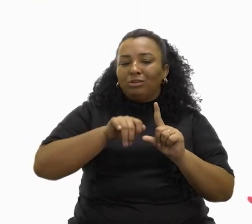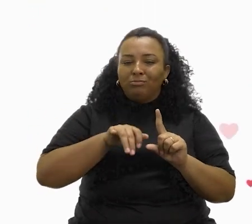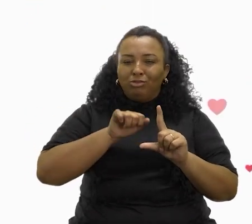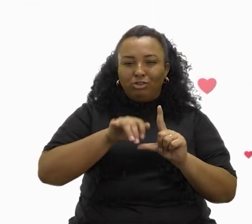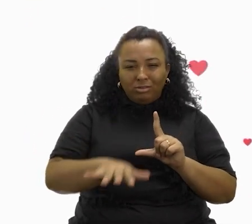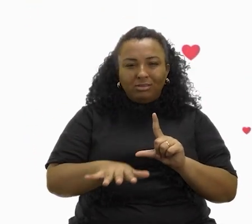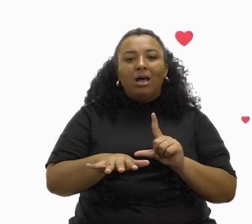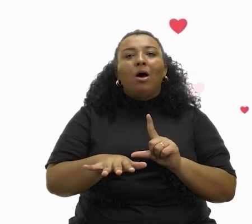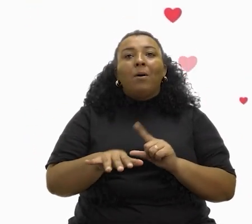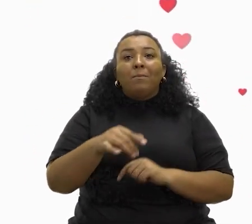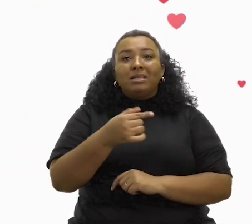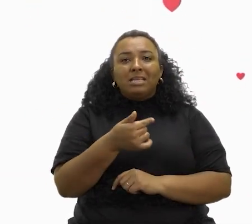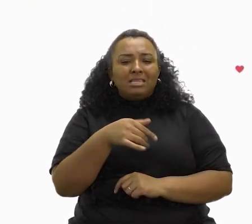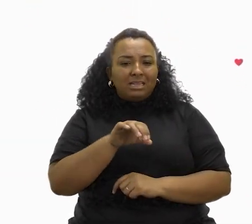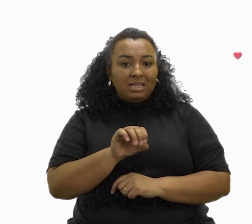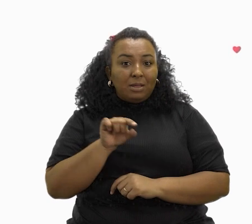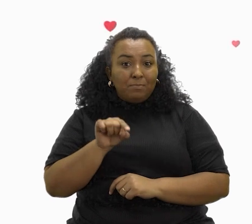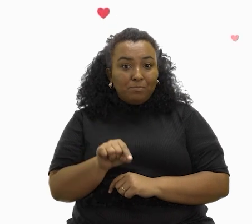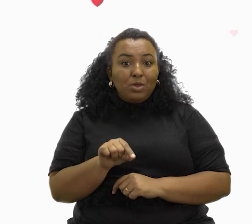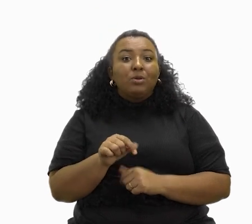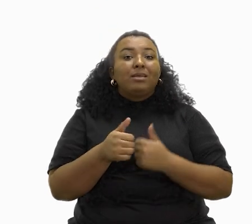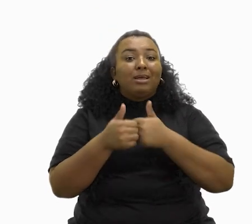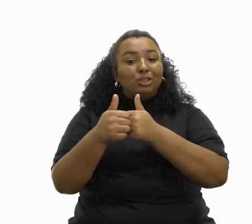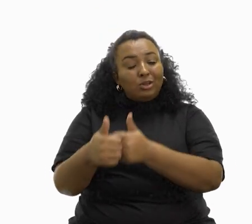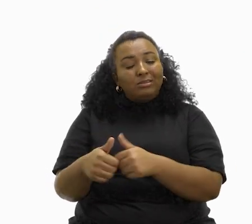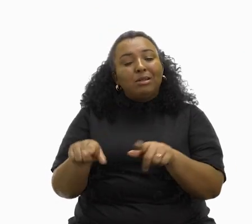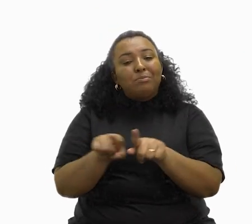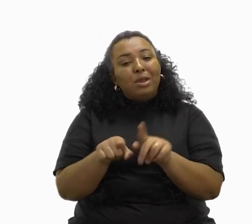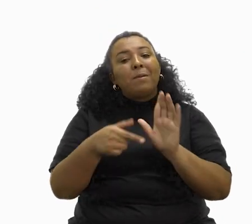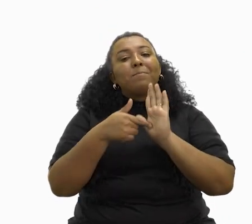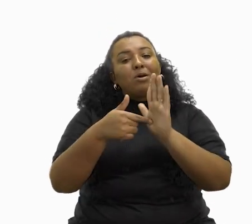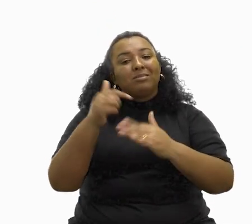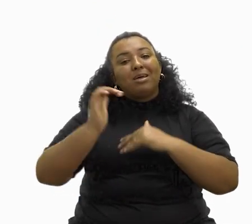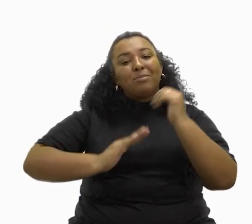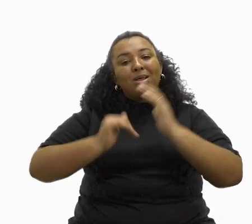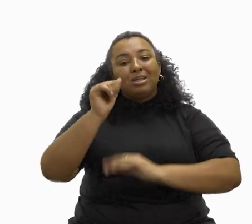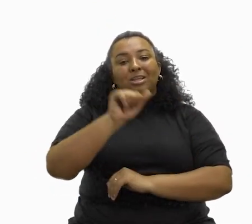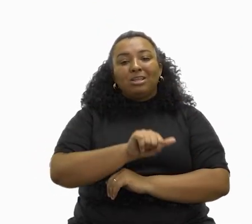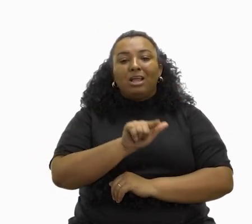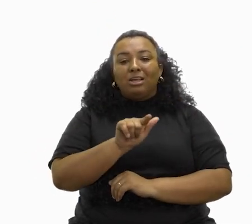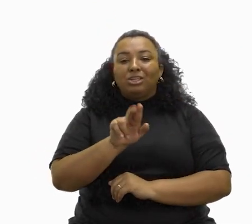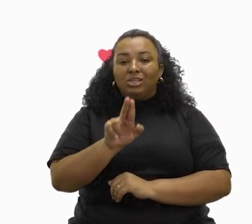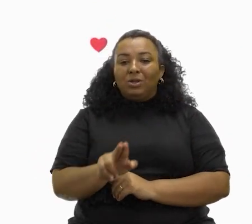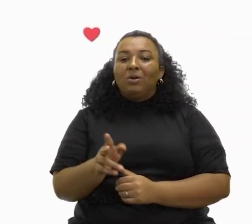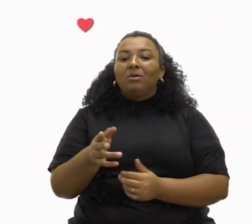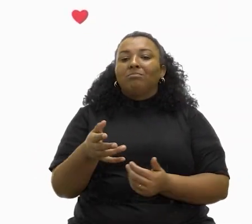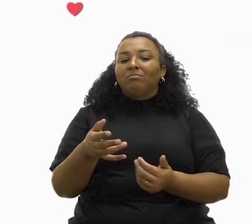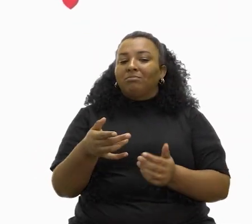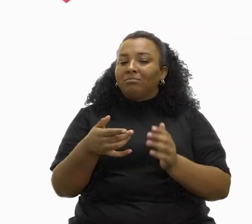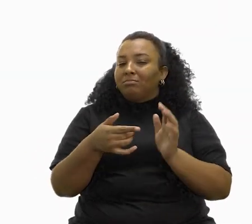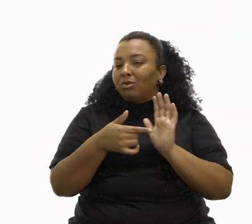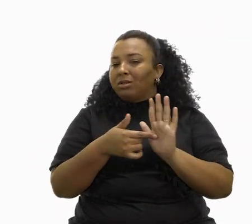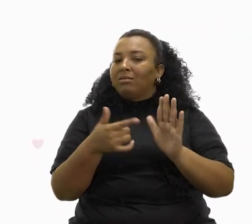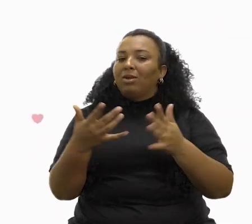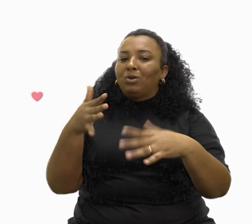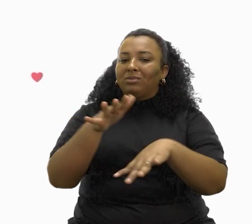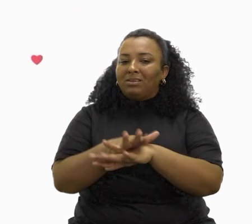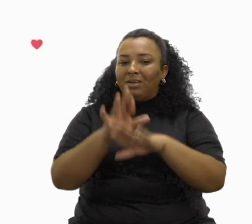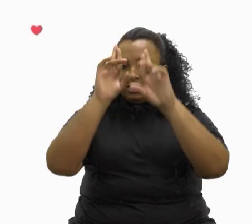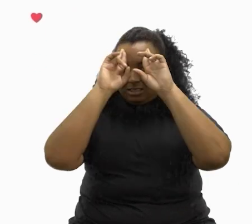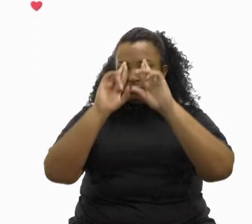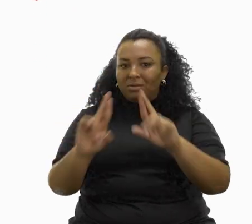170 mil seguidores, também demonstra a atuação da AGU em prol da inclusão e do